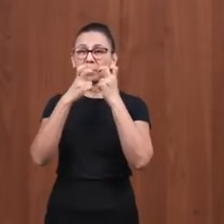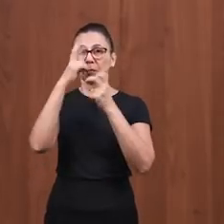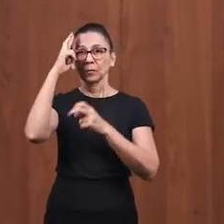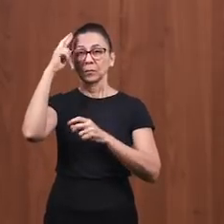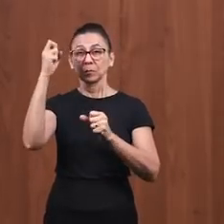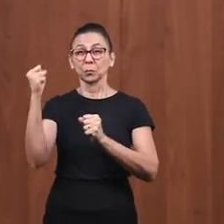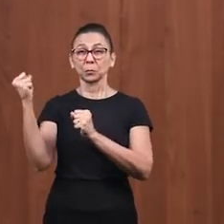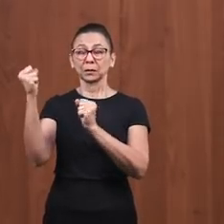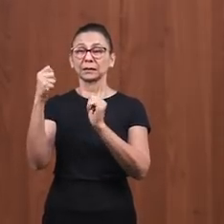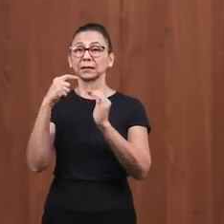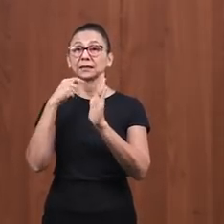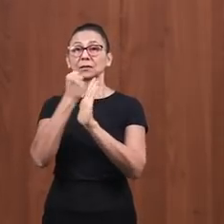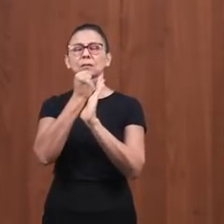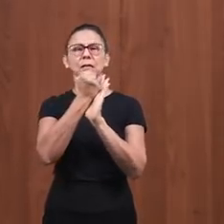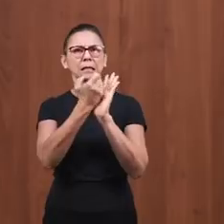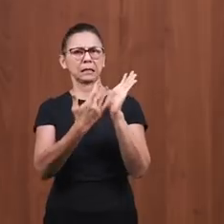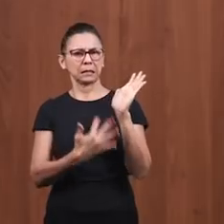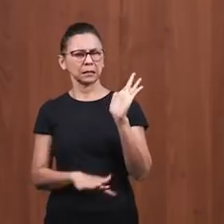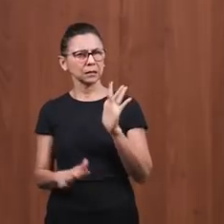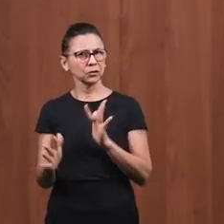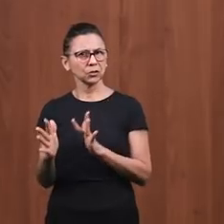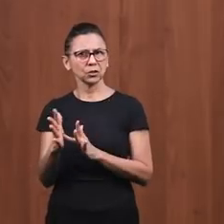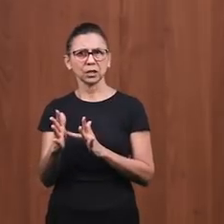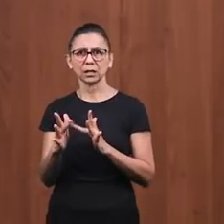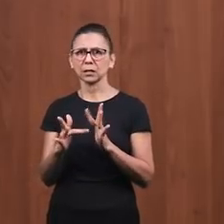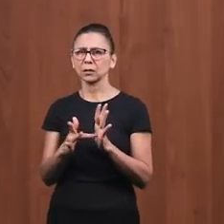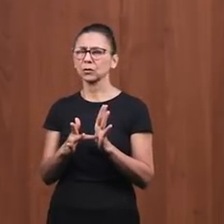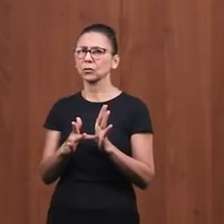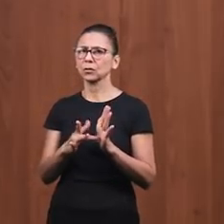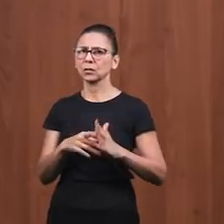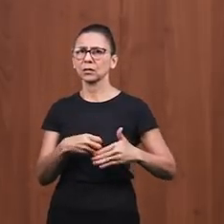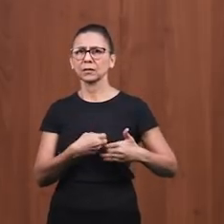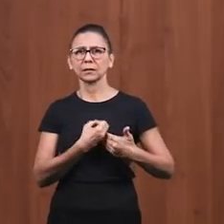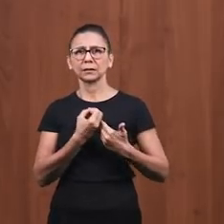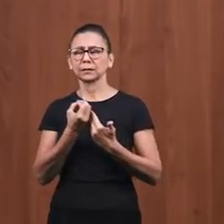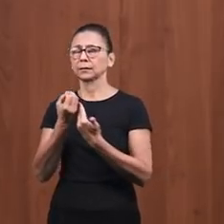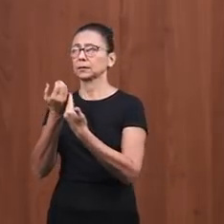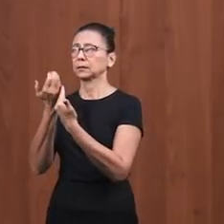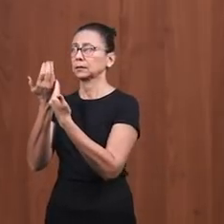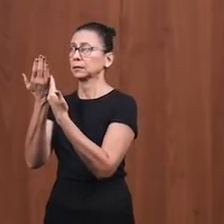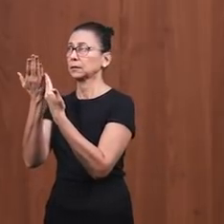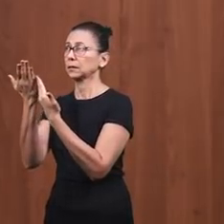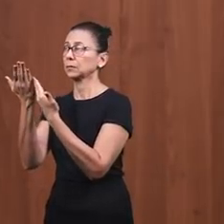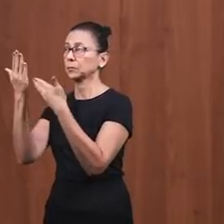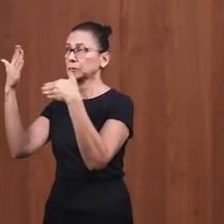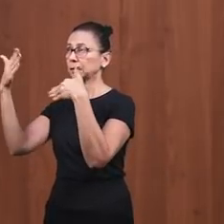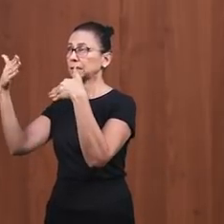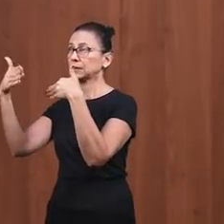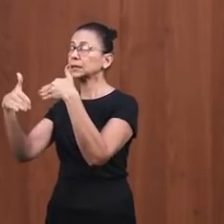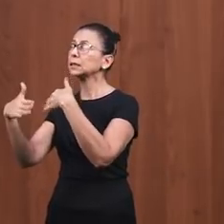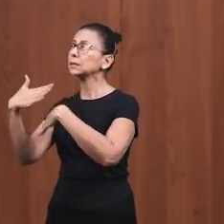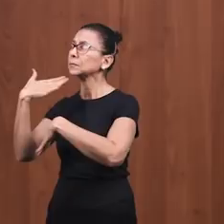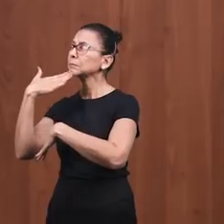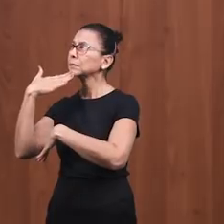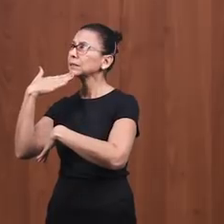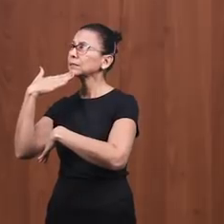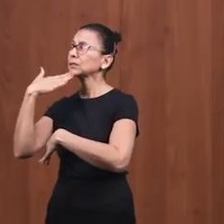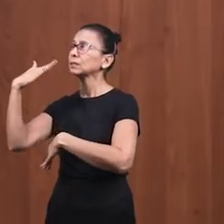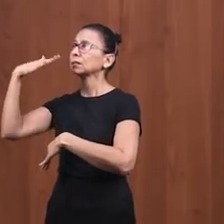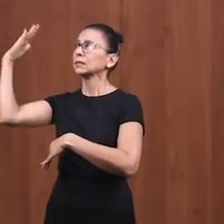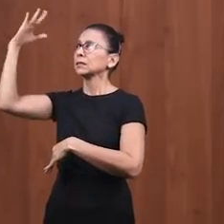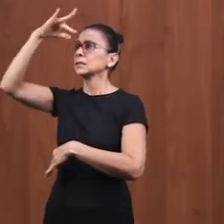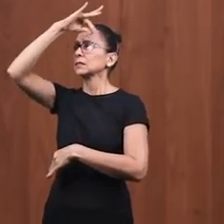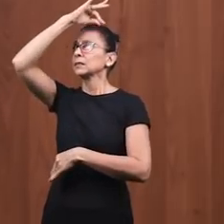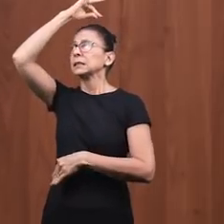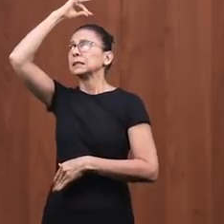Clamamos Senhor pelo poder que há no sangue de Jesus colocamos diante de Ti as nossas vidas, Senhor Deus pedindo que o Teu